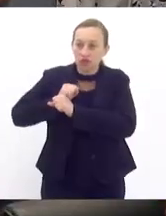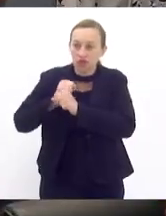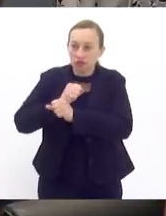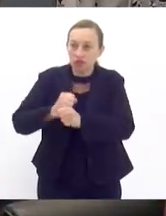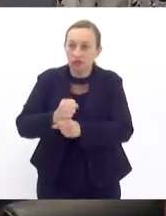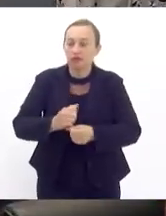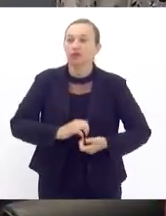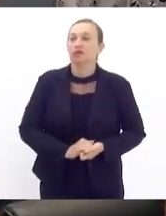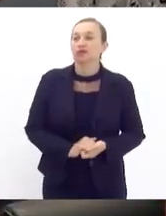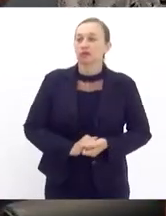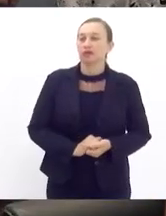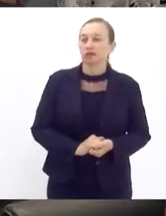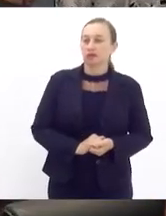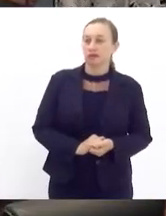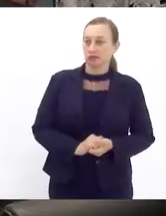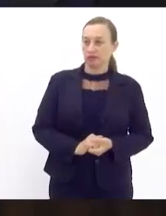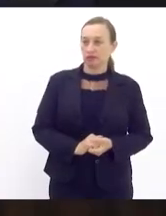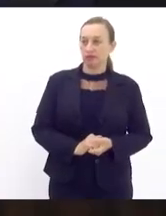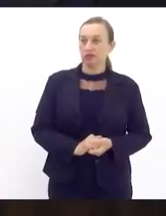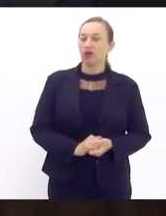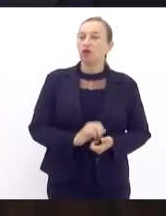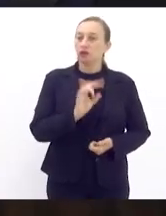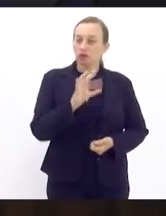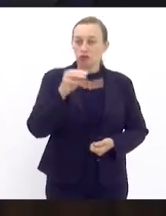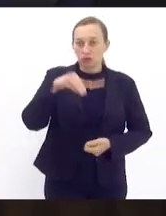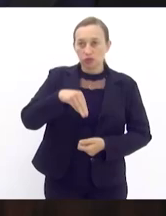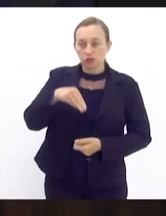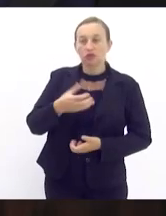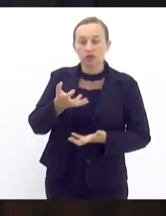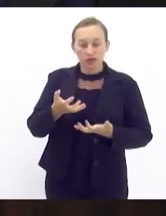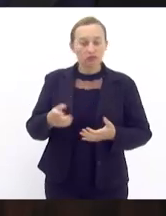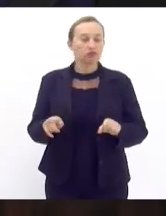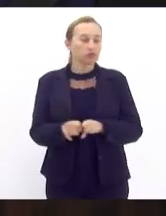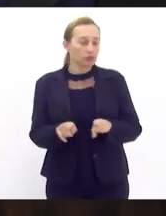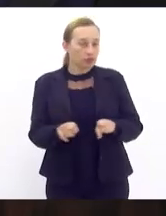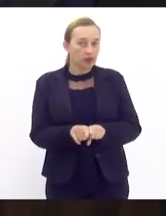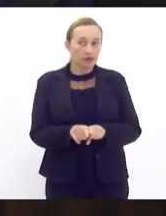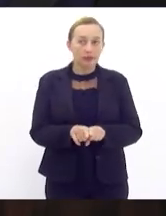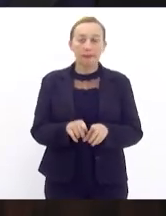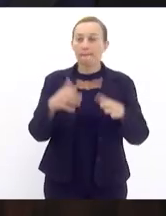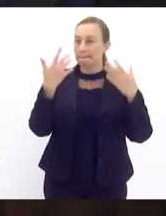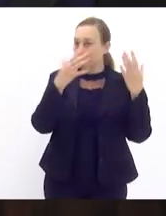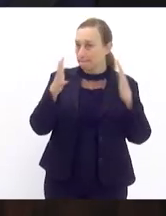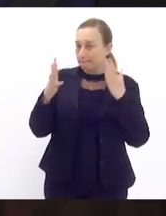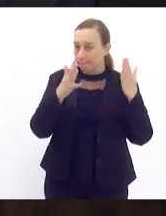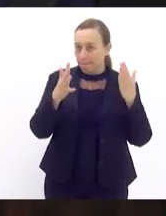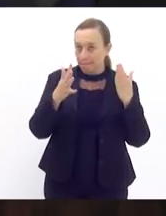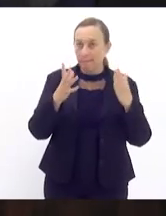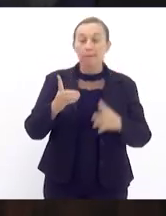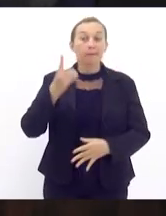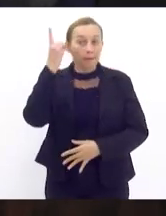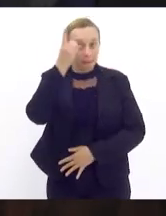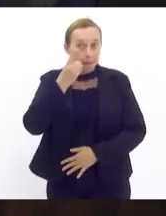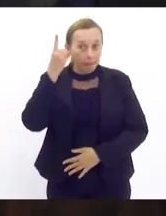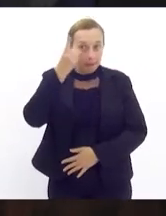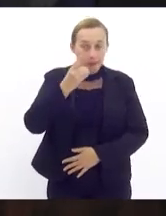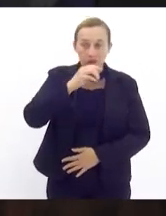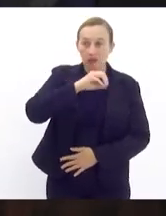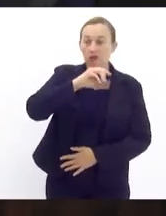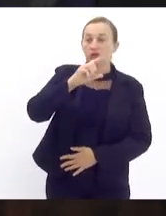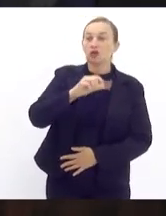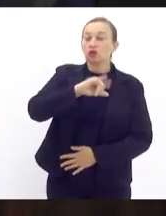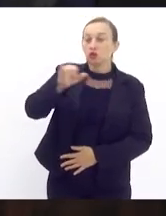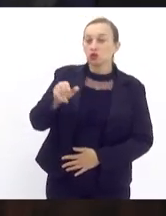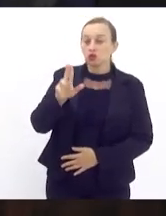Eu quero também, só um minutinho, deputado, quero também parabenizar aqui através do nosso deputado Júlio Rocha,